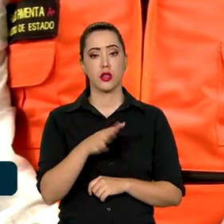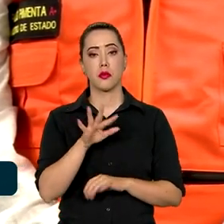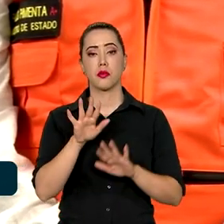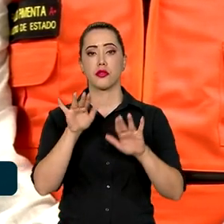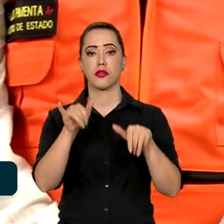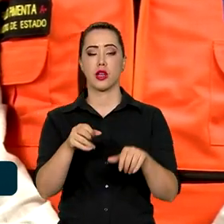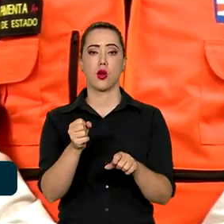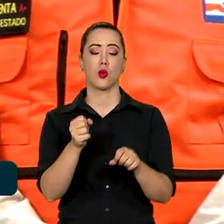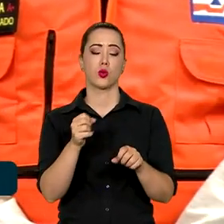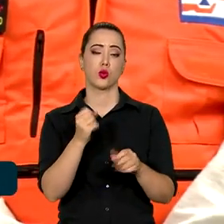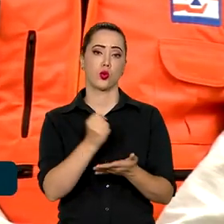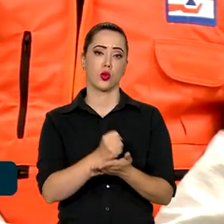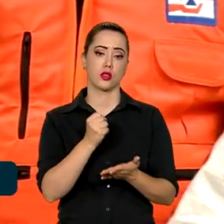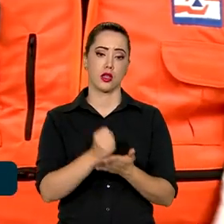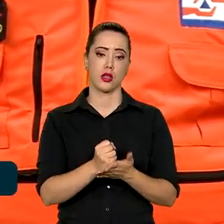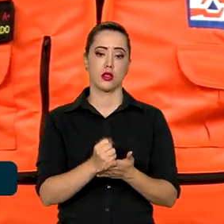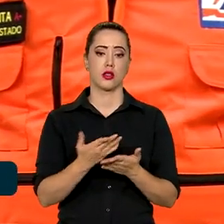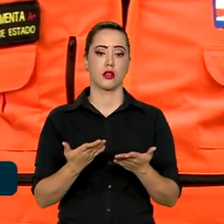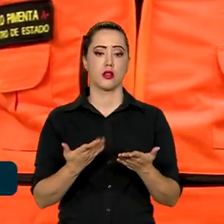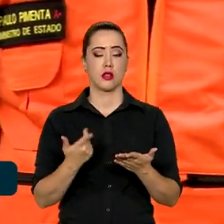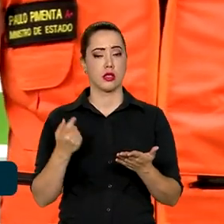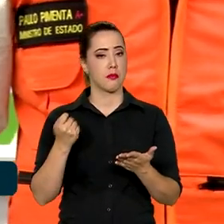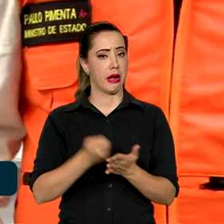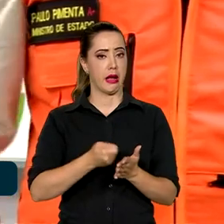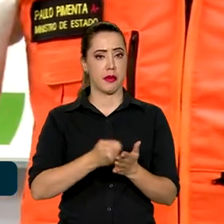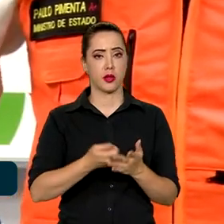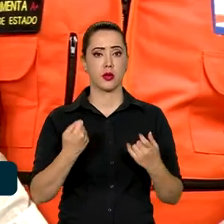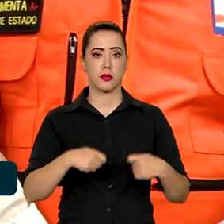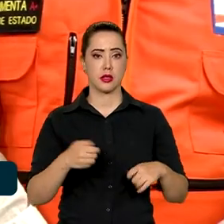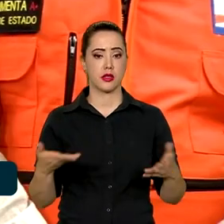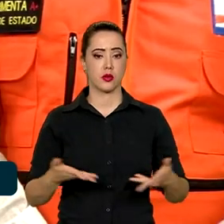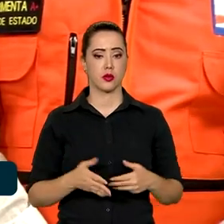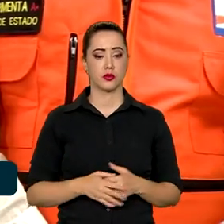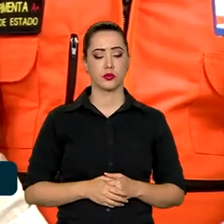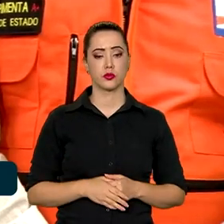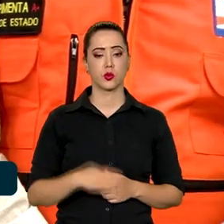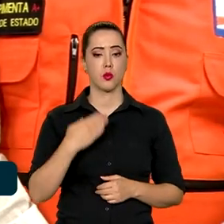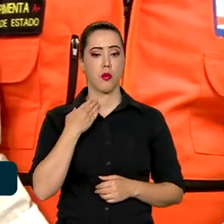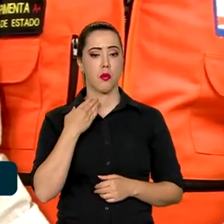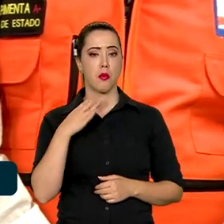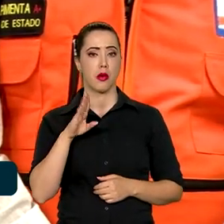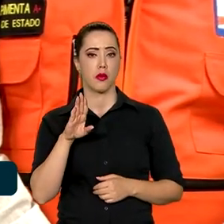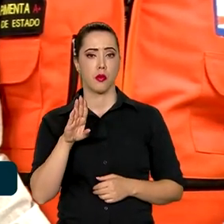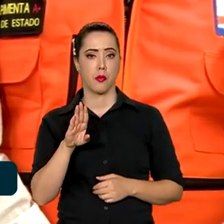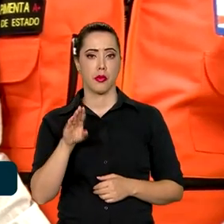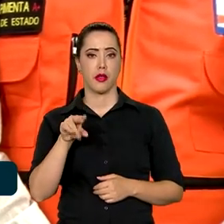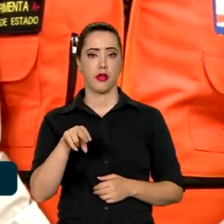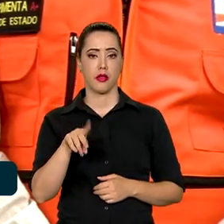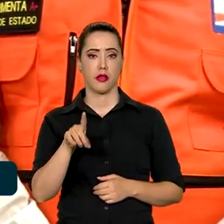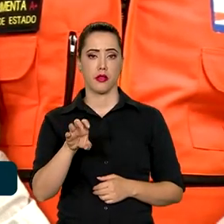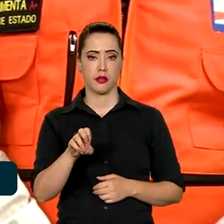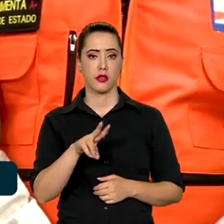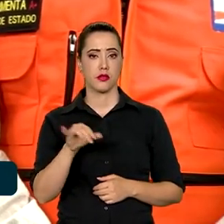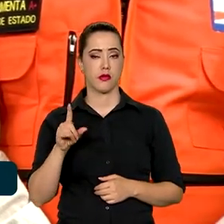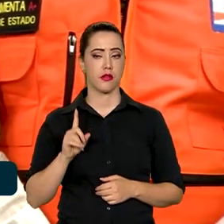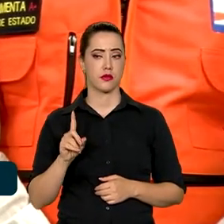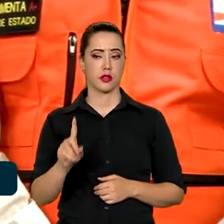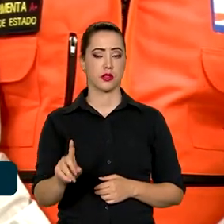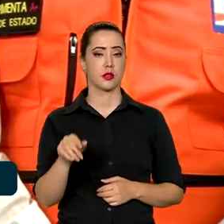contrato essa prestação que ele teria agora. E o BNDES comprometeu a vir aqui